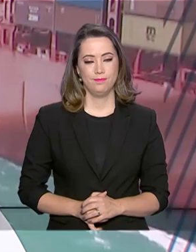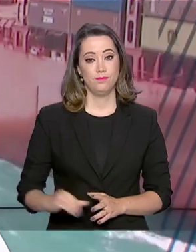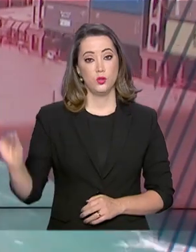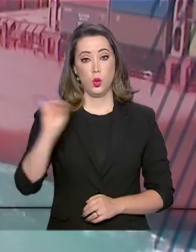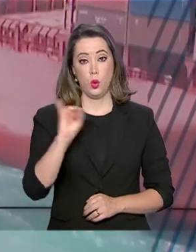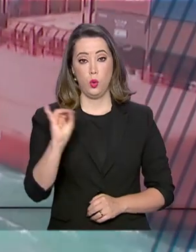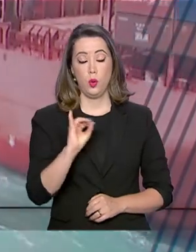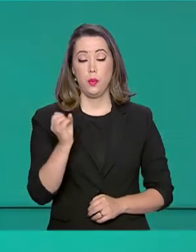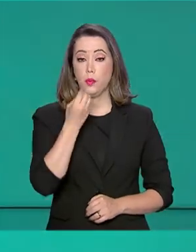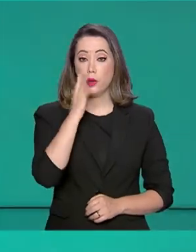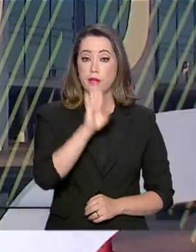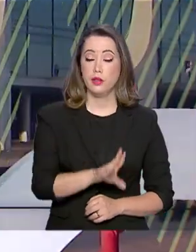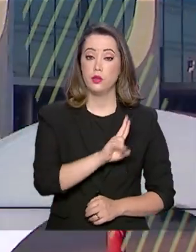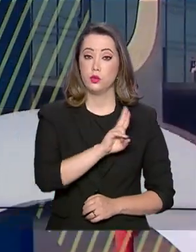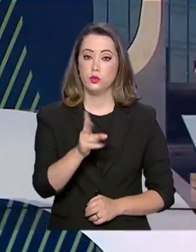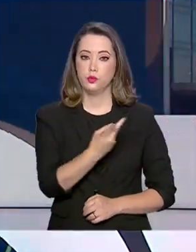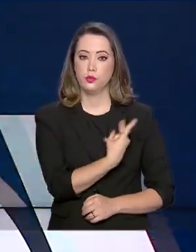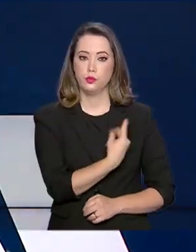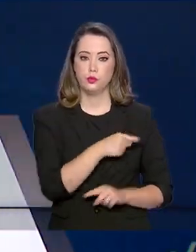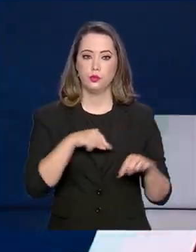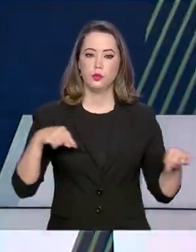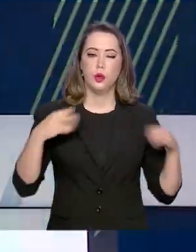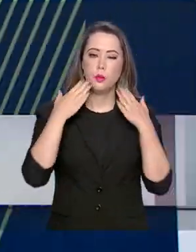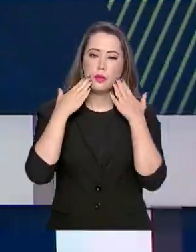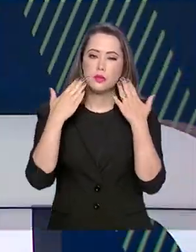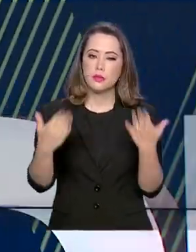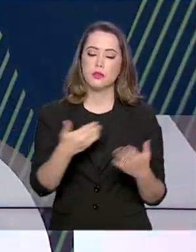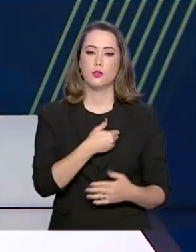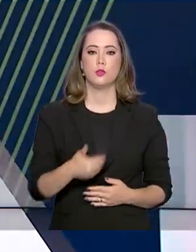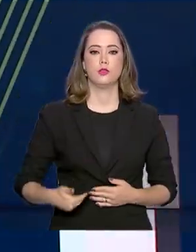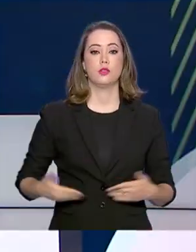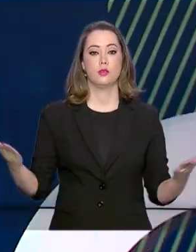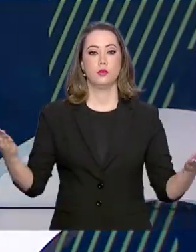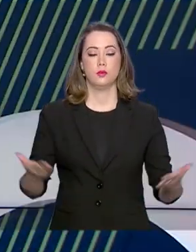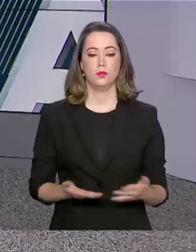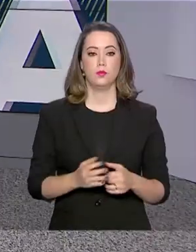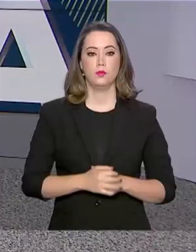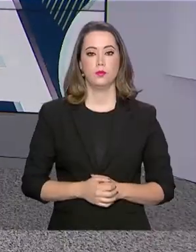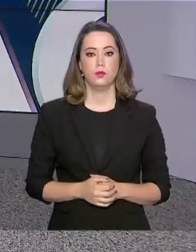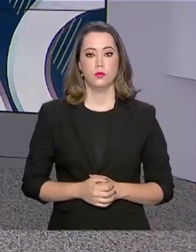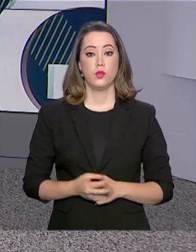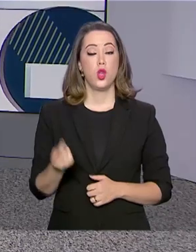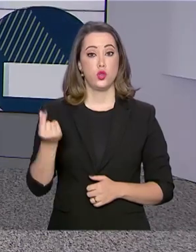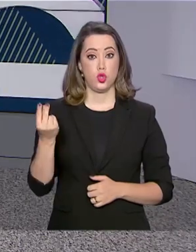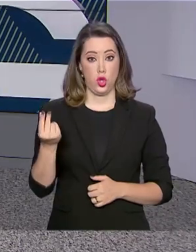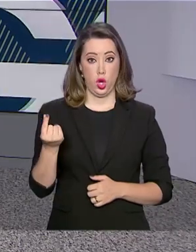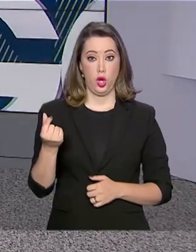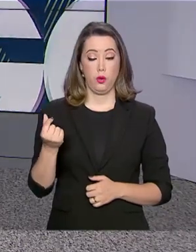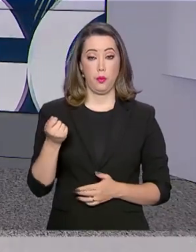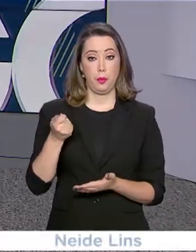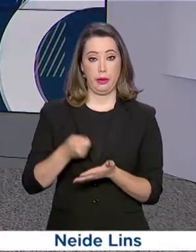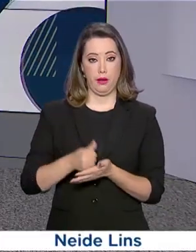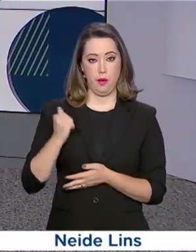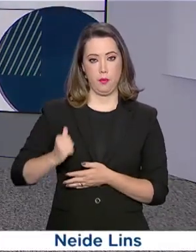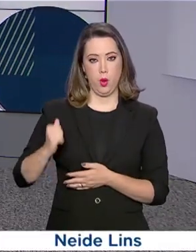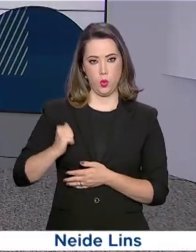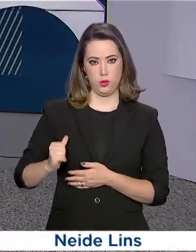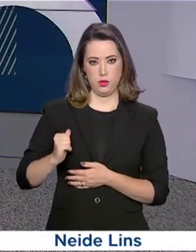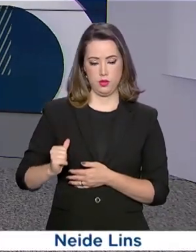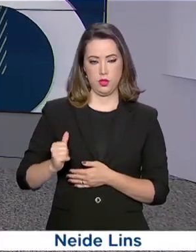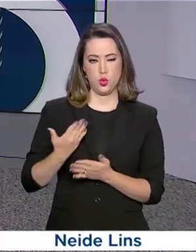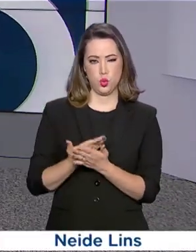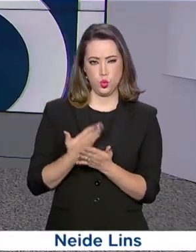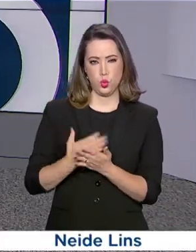Olá, boa tarde, eu sou Roberto Camargo em mais uma edição do Governo Agora. Recursos para bolsas do CNPq estão